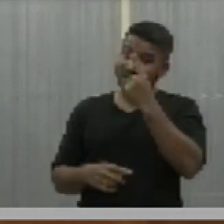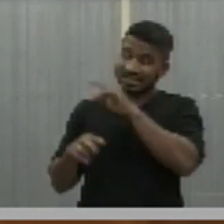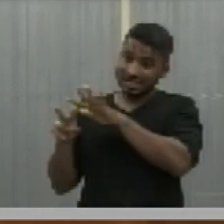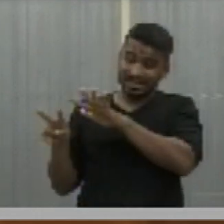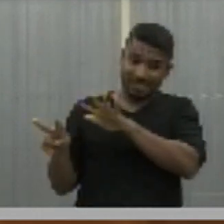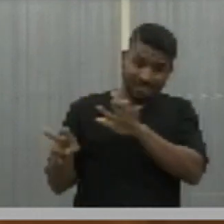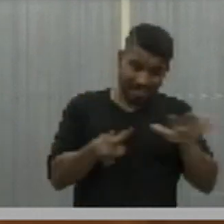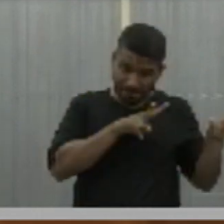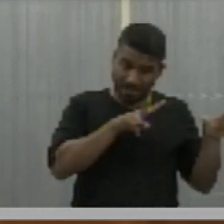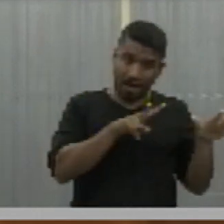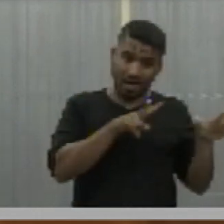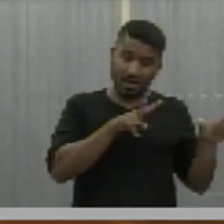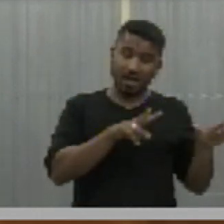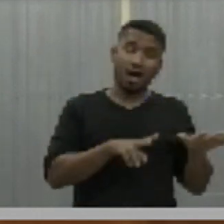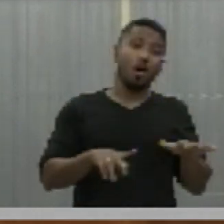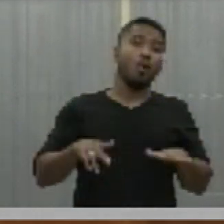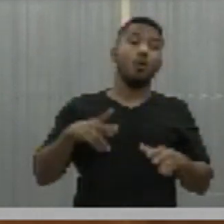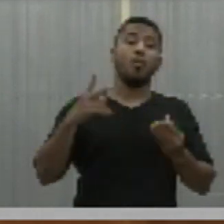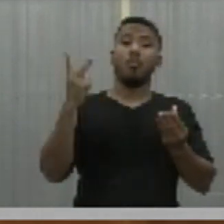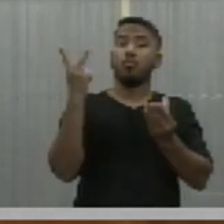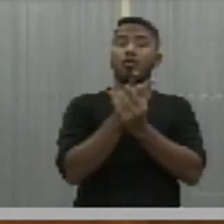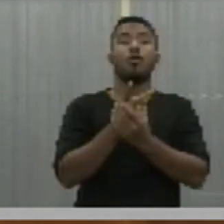o PROCON disse que recebeu